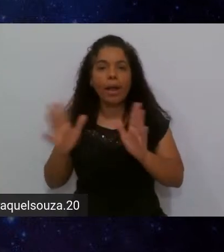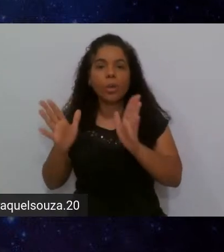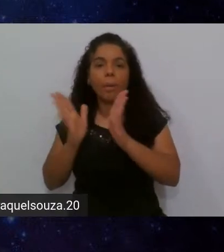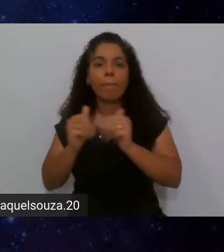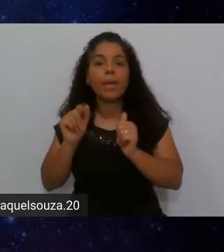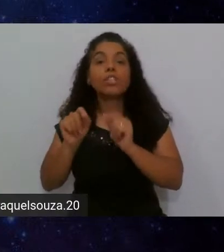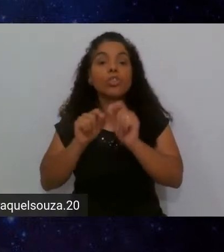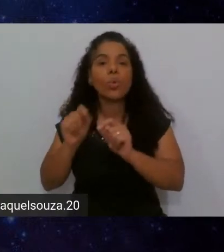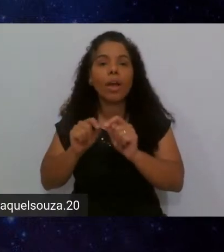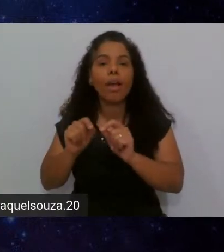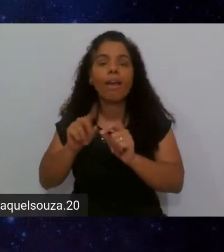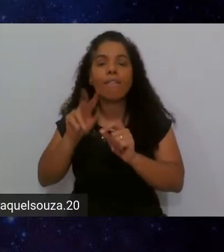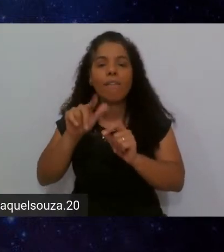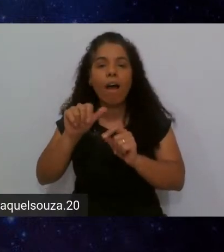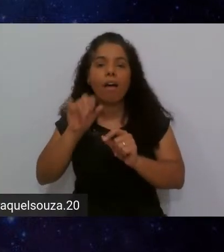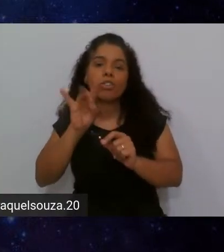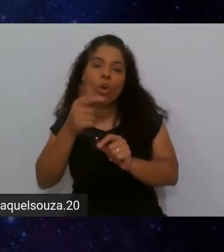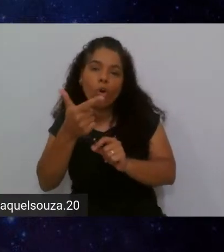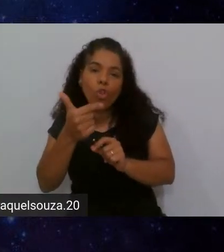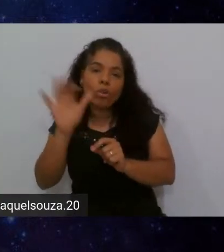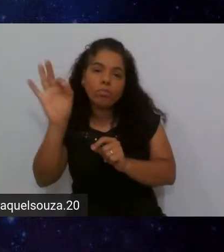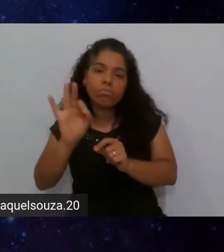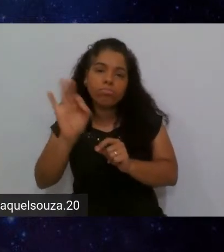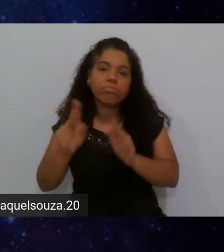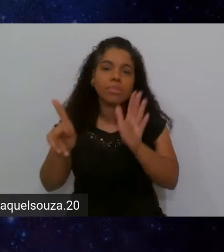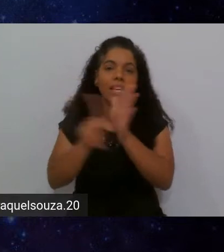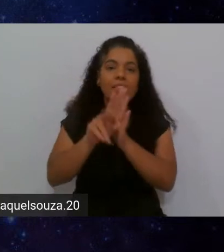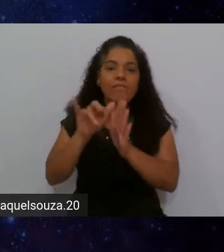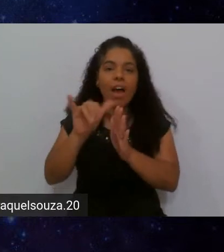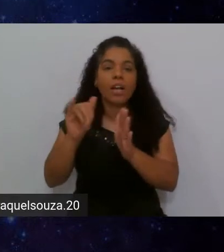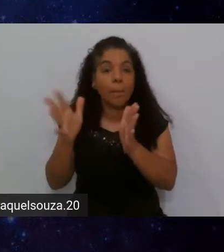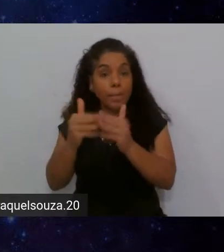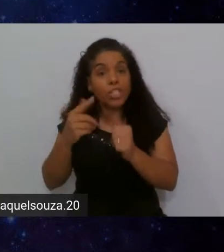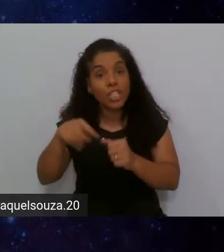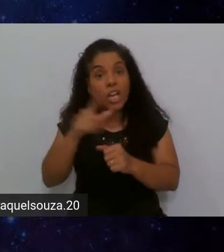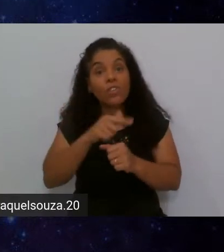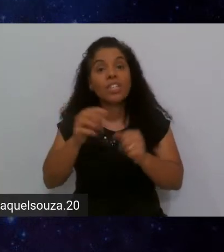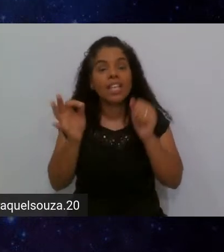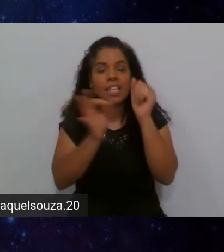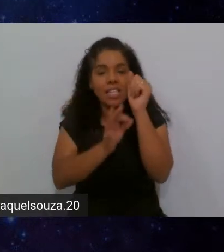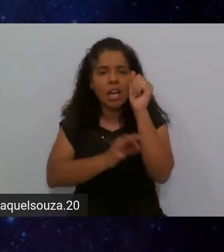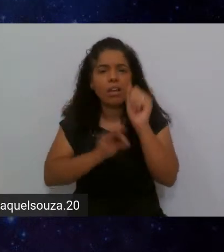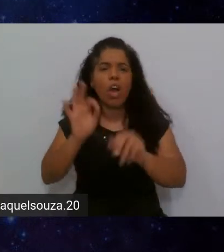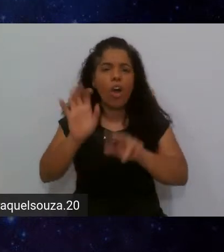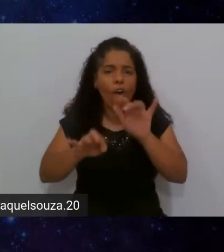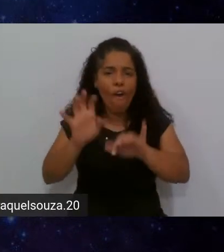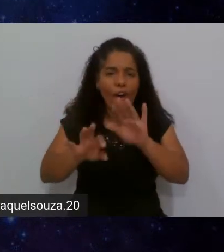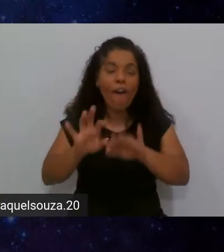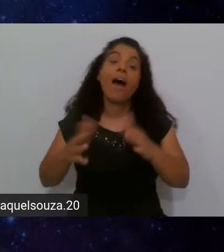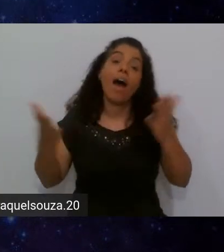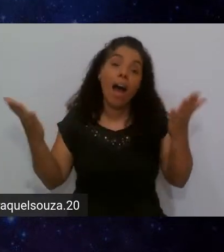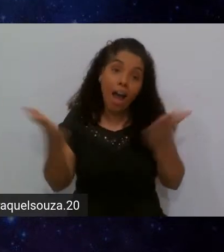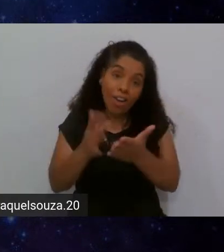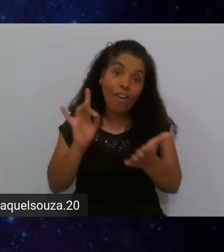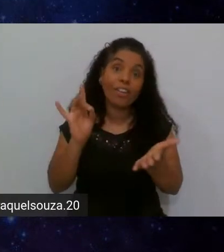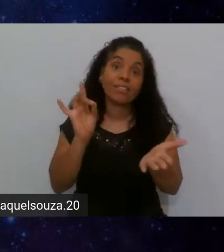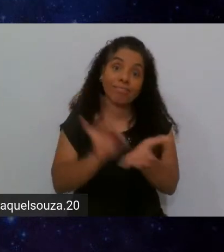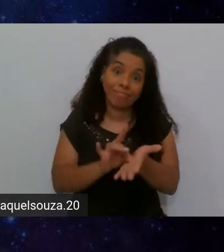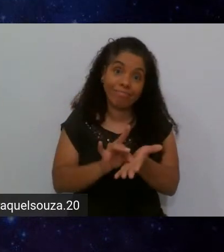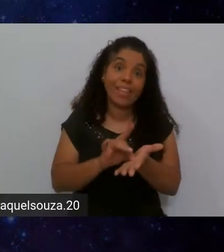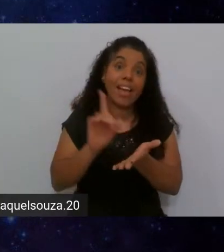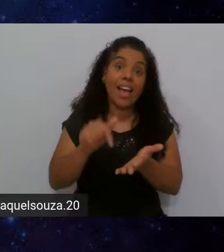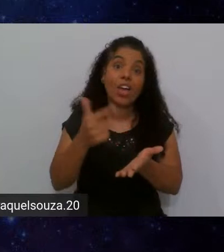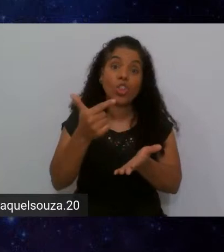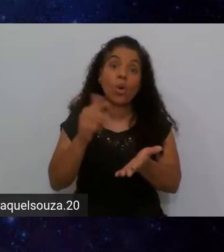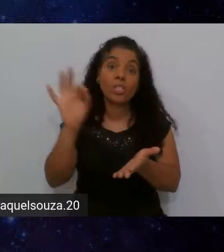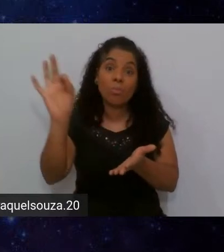apenas 12% das vagas pedindo que você codificasse agora é na verdade 12